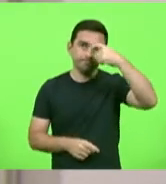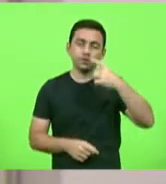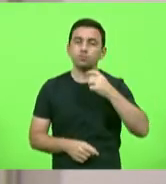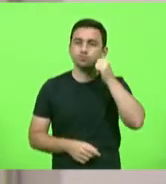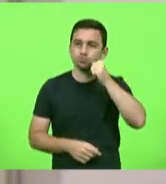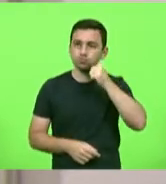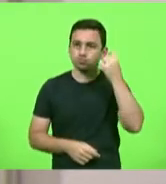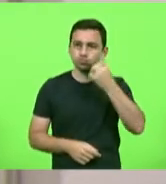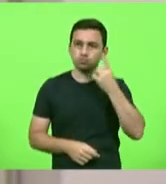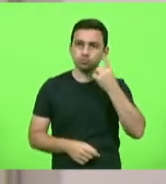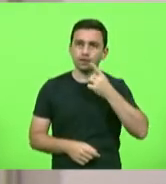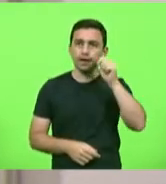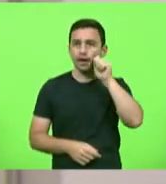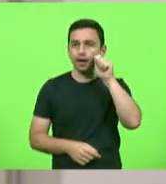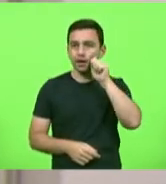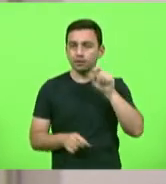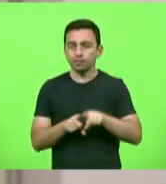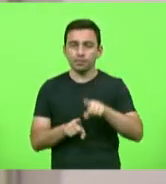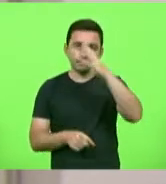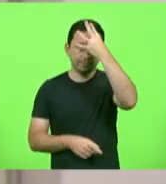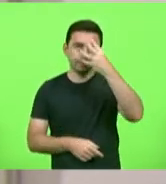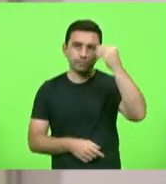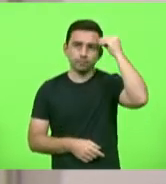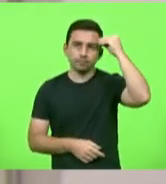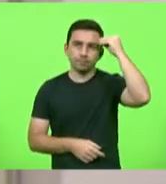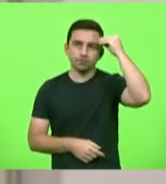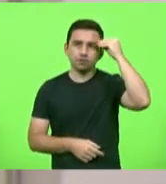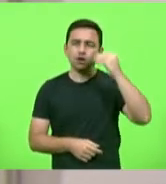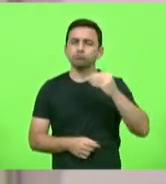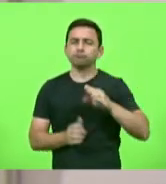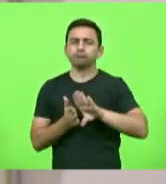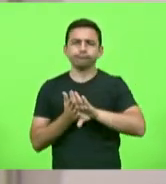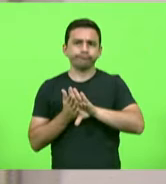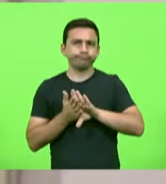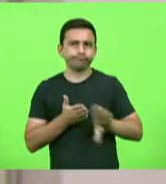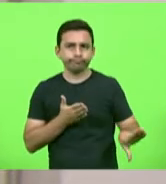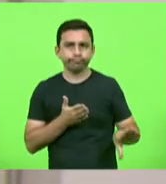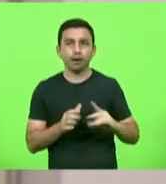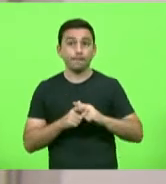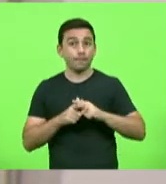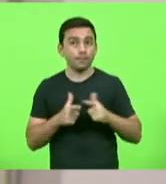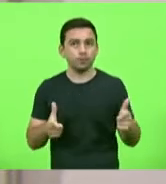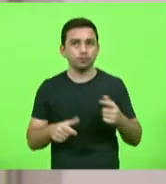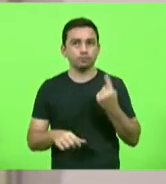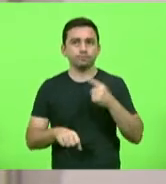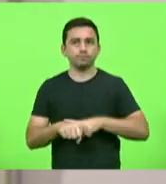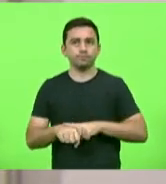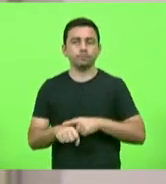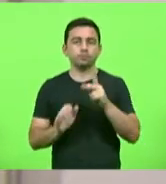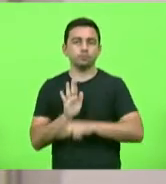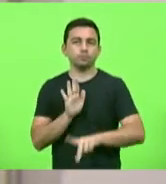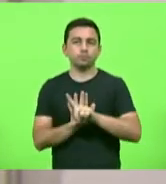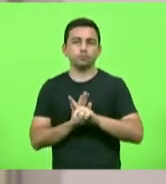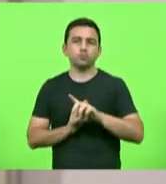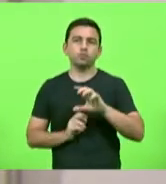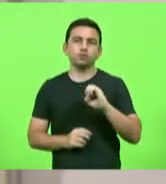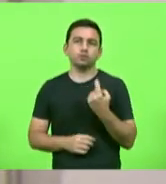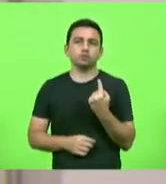Ana Carolina Campagnolo e Luciane Carminati, foi rejeitado, por maioria, em turno único, o projeto de lei nº